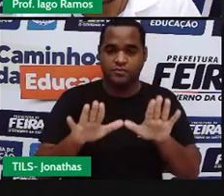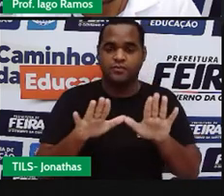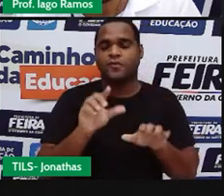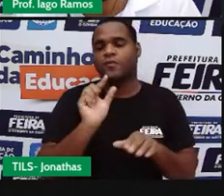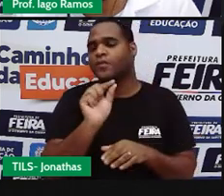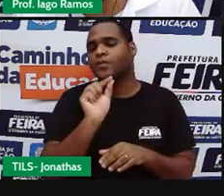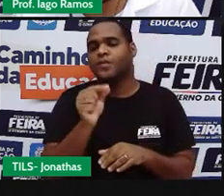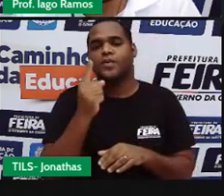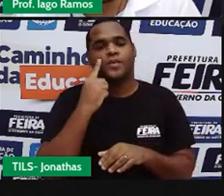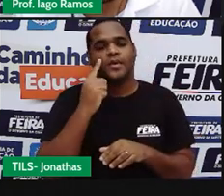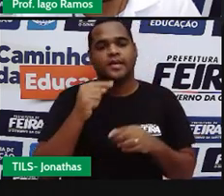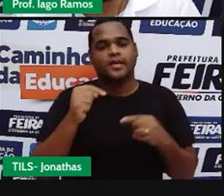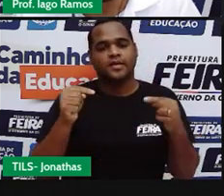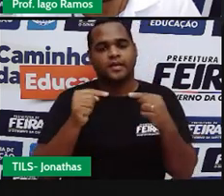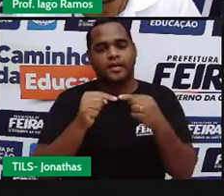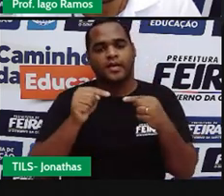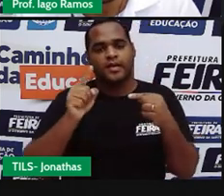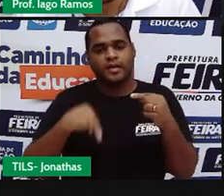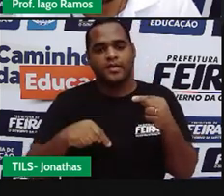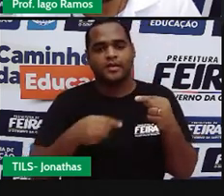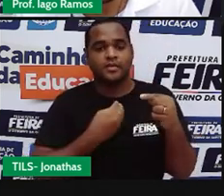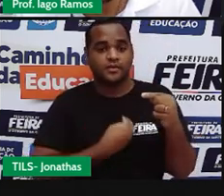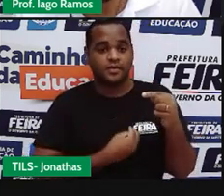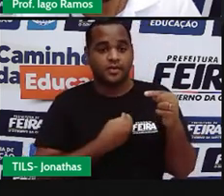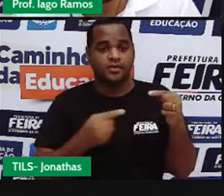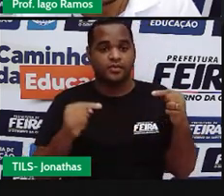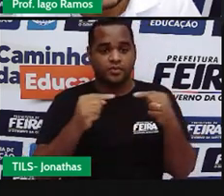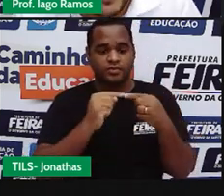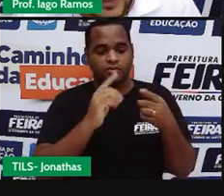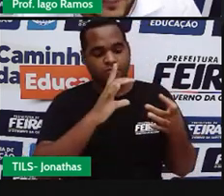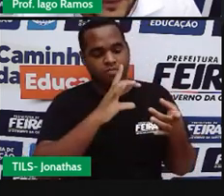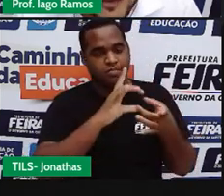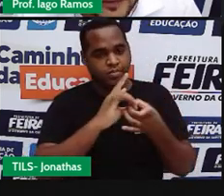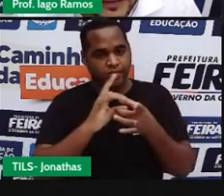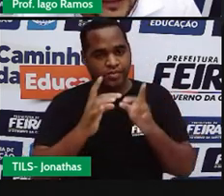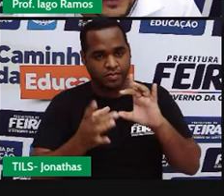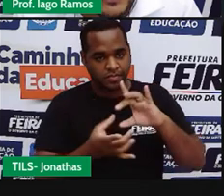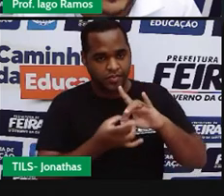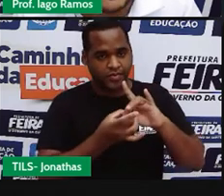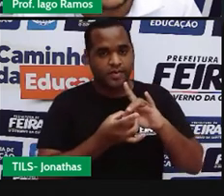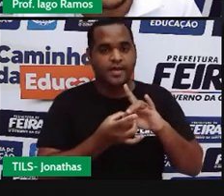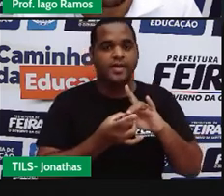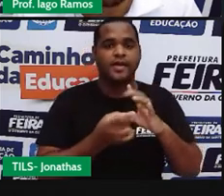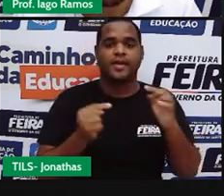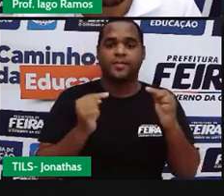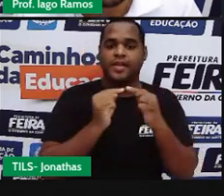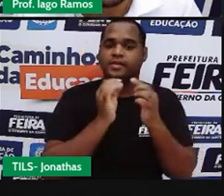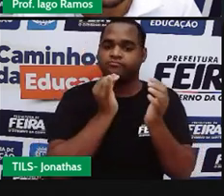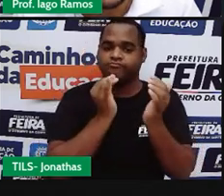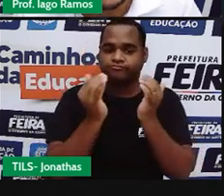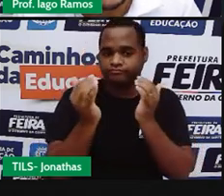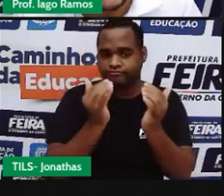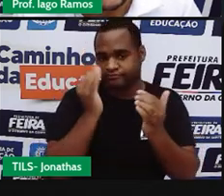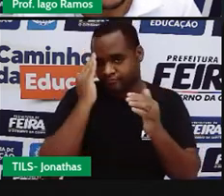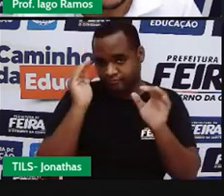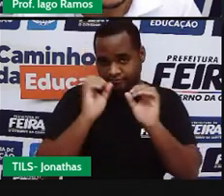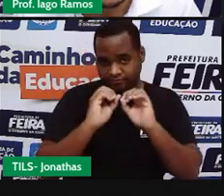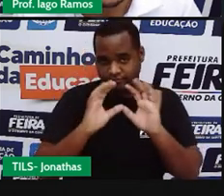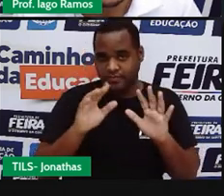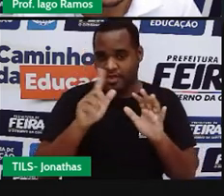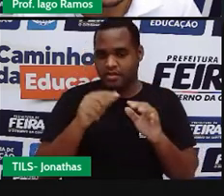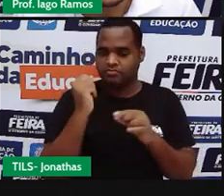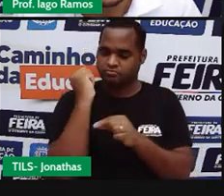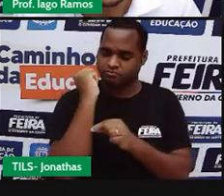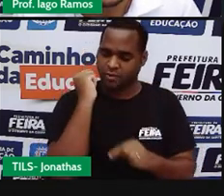o segmento que vai representar a